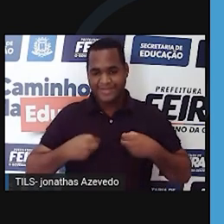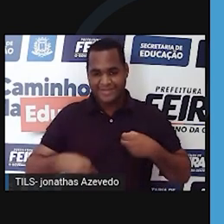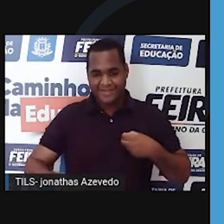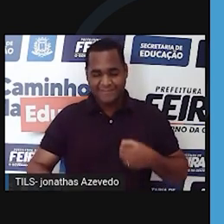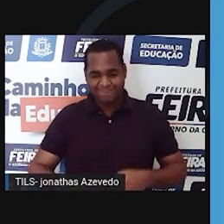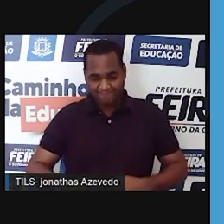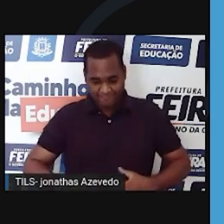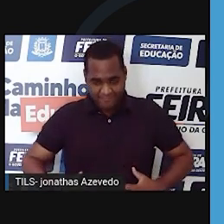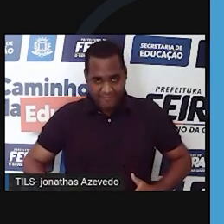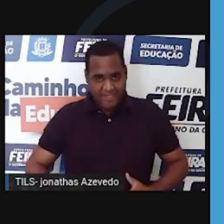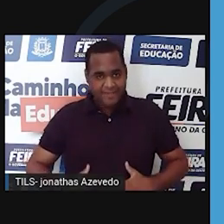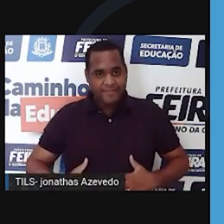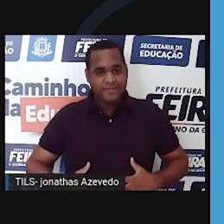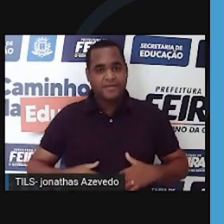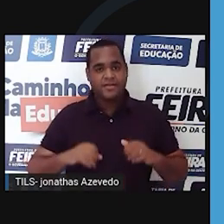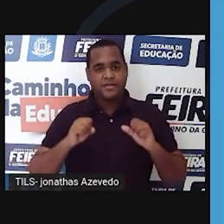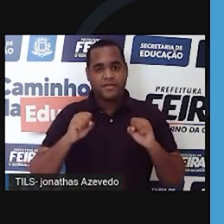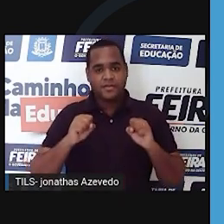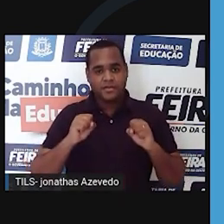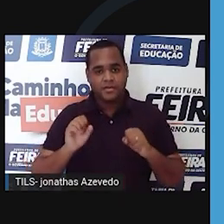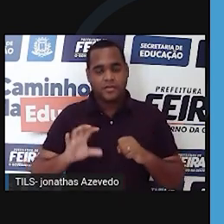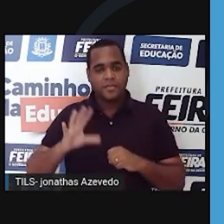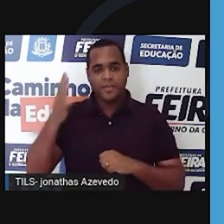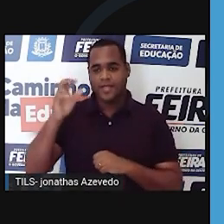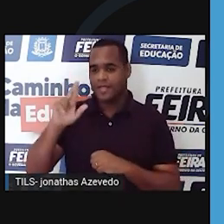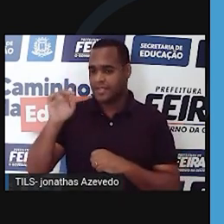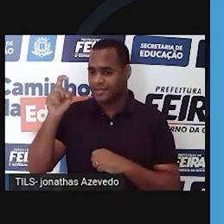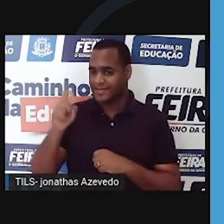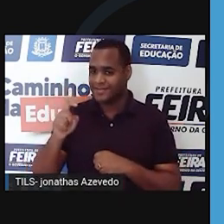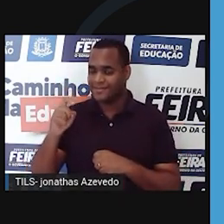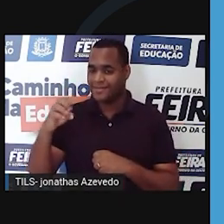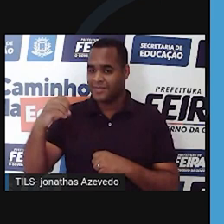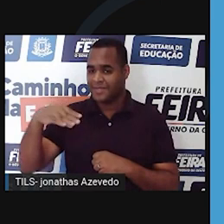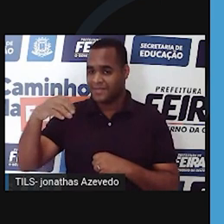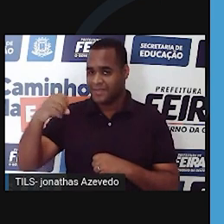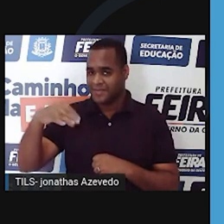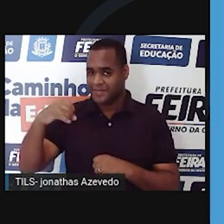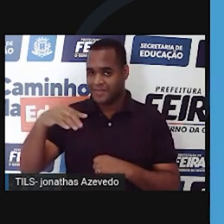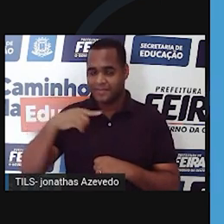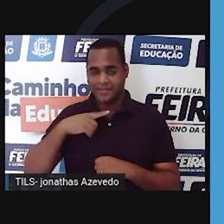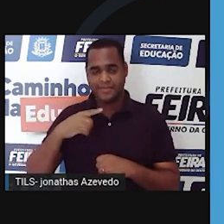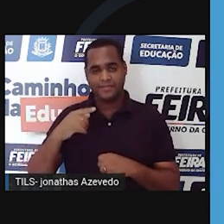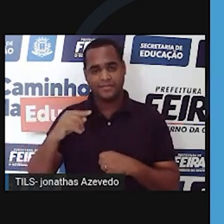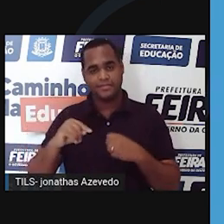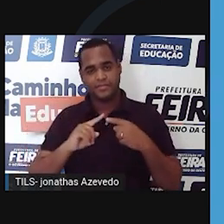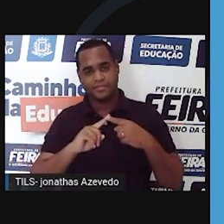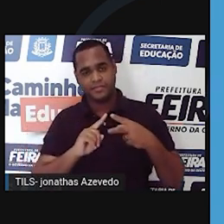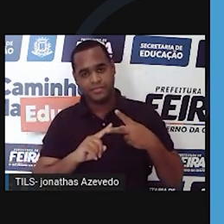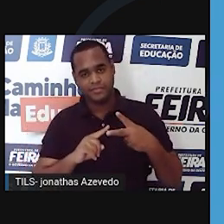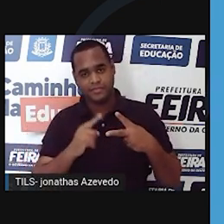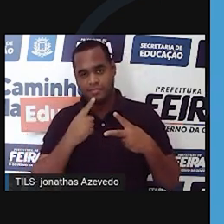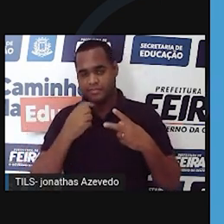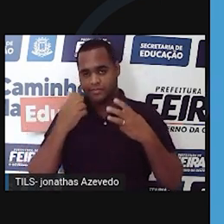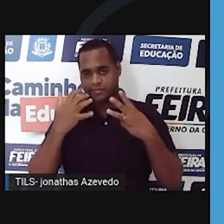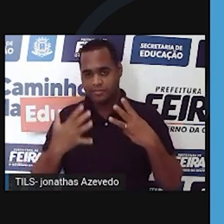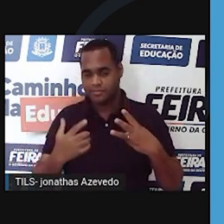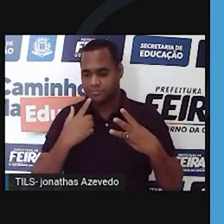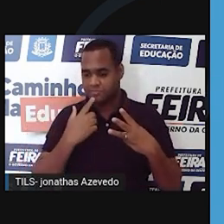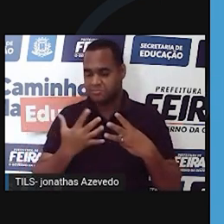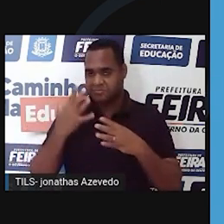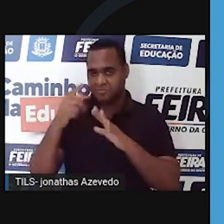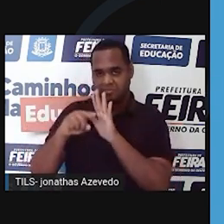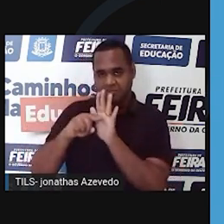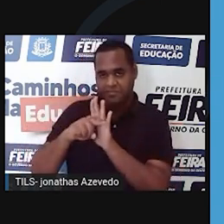provavelmente gerado por conta de sua autoexposição aos raios-x. O Watson e Kirk sequer a mencionaram no artigo.